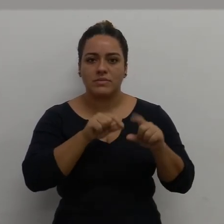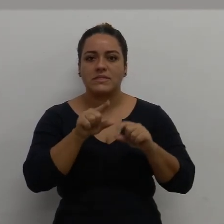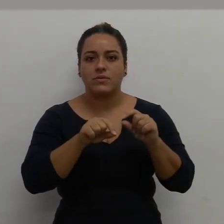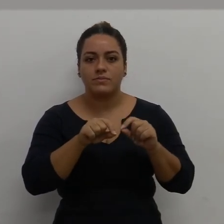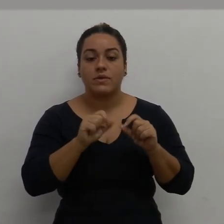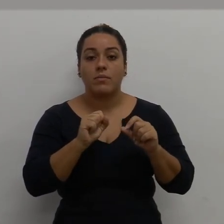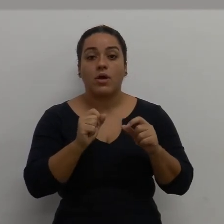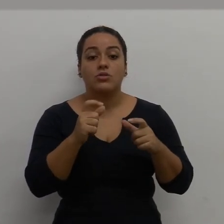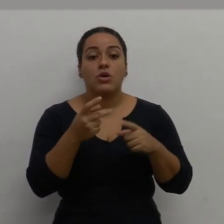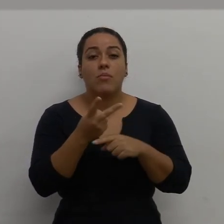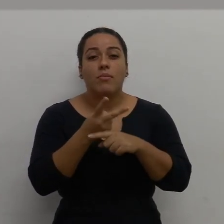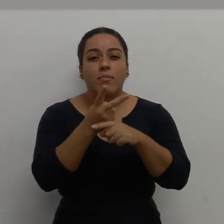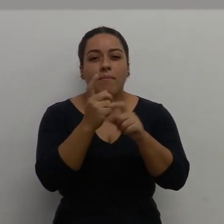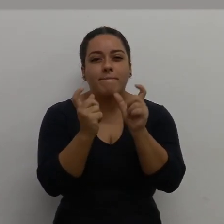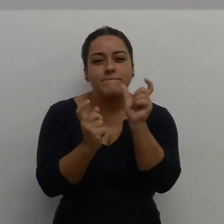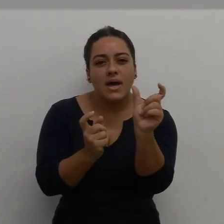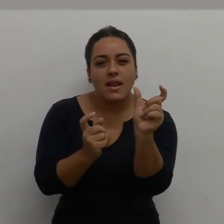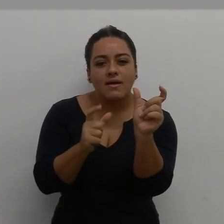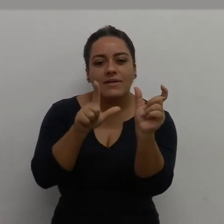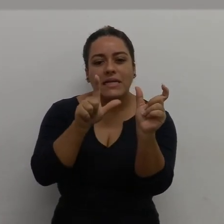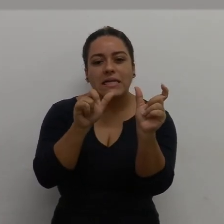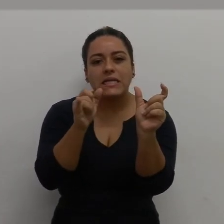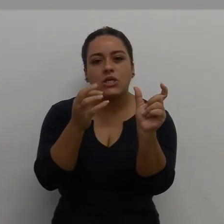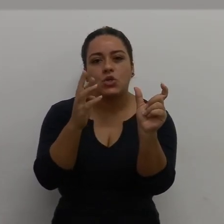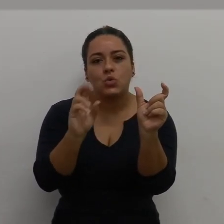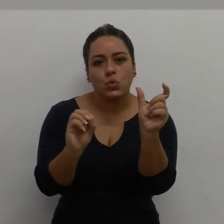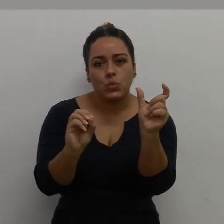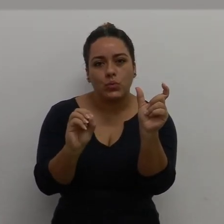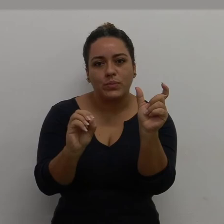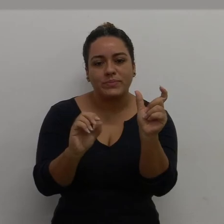Eu posso localizar a palavra litro.